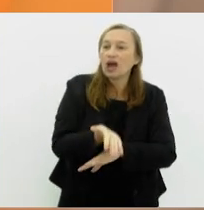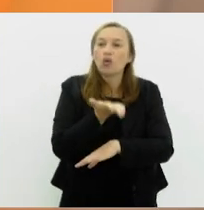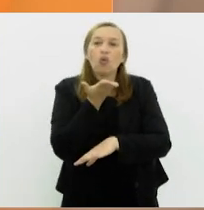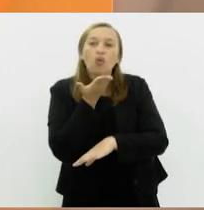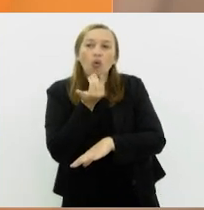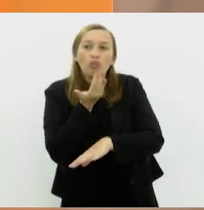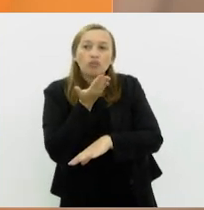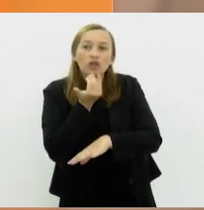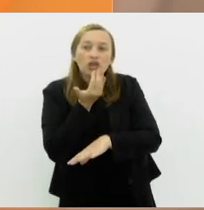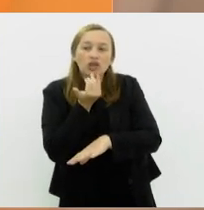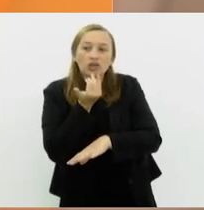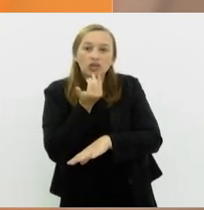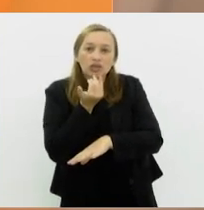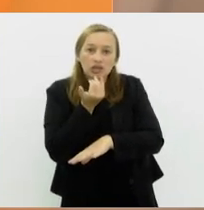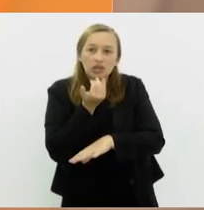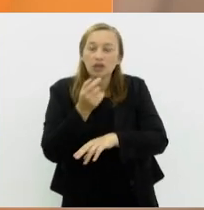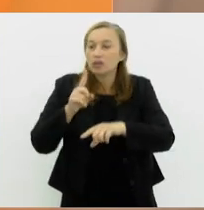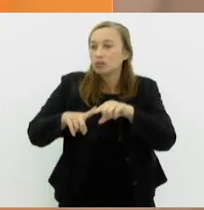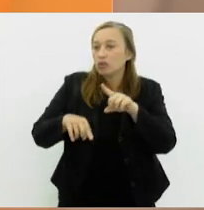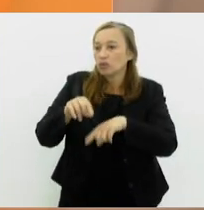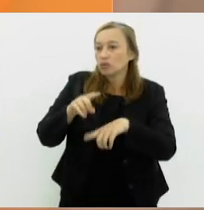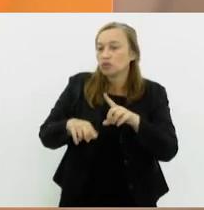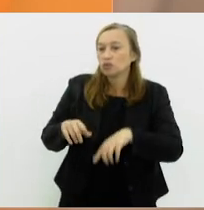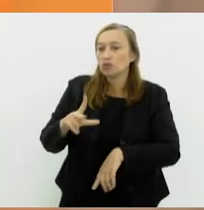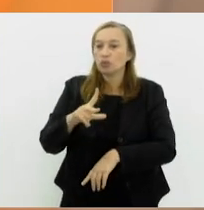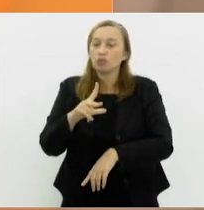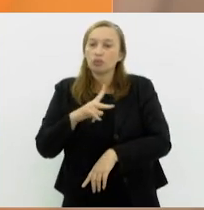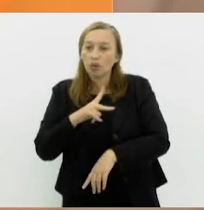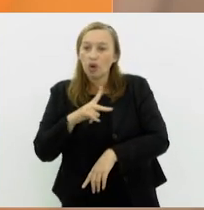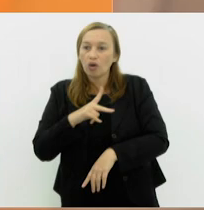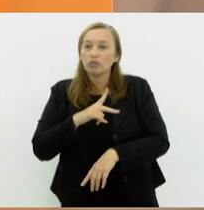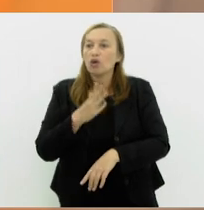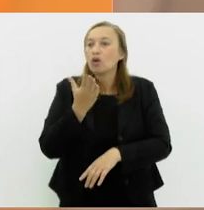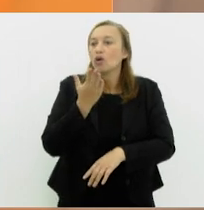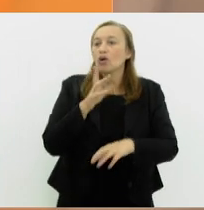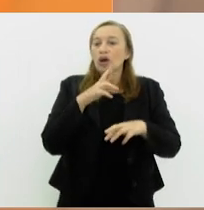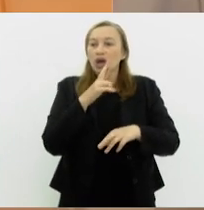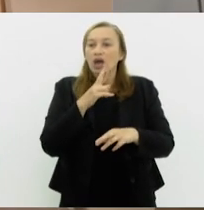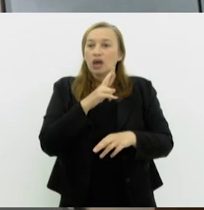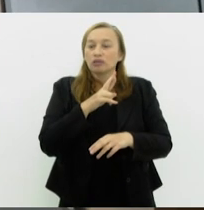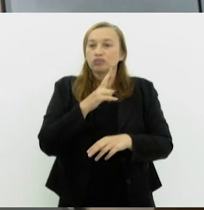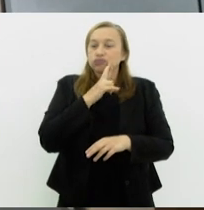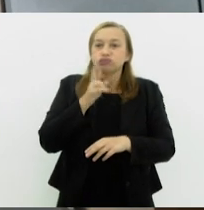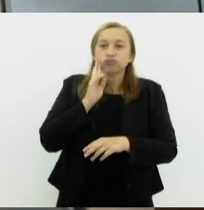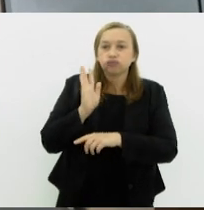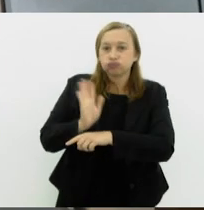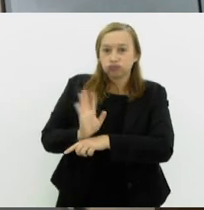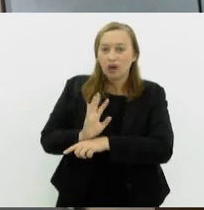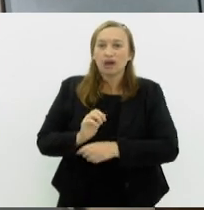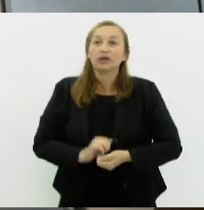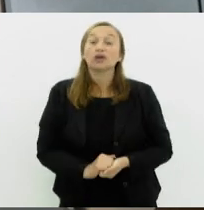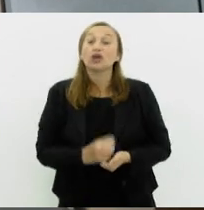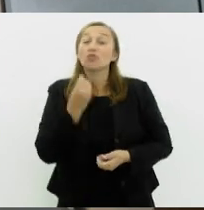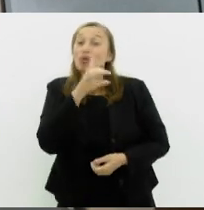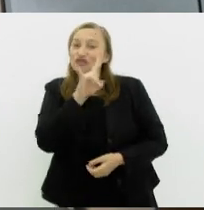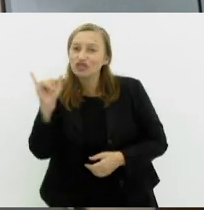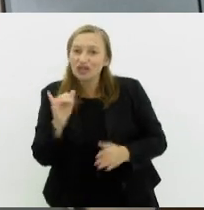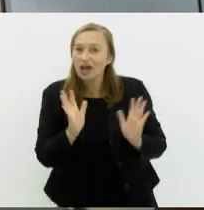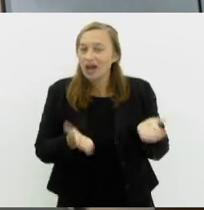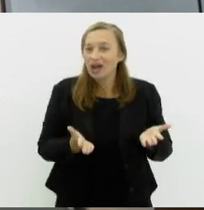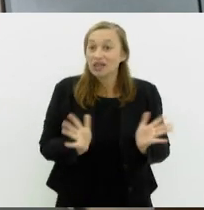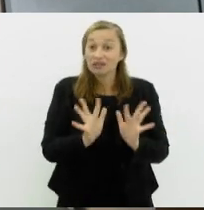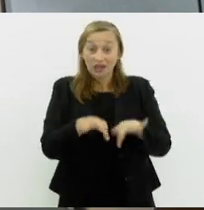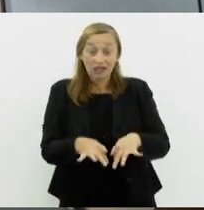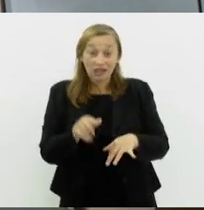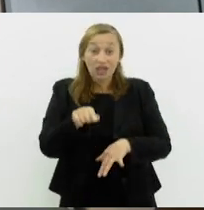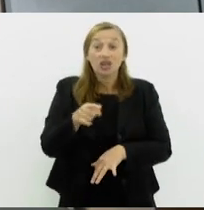utensílios próprios em locais como cinemas, restaurantes e teatros. E o Bom Dia Alerj termina aqui. Se